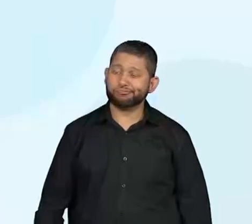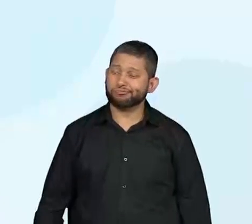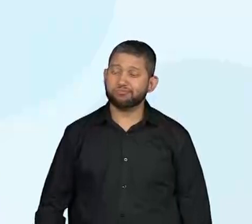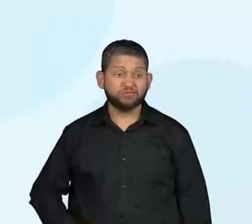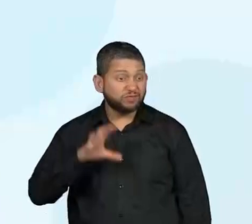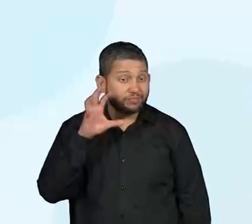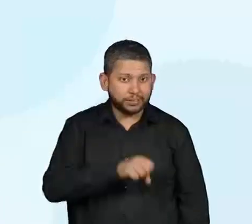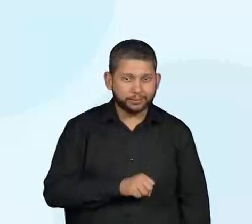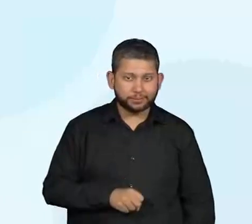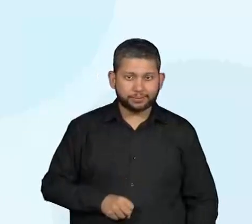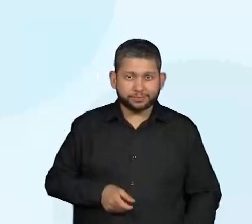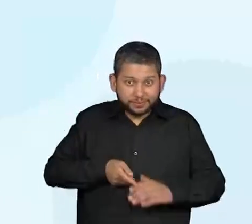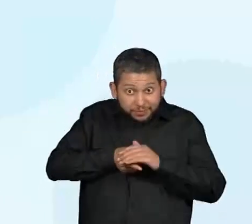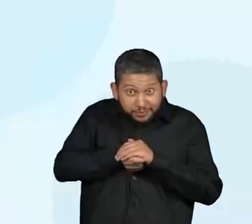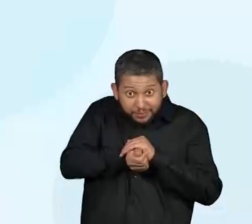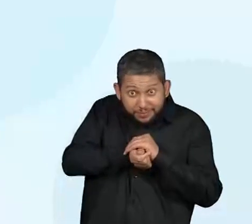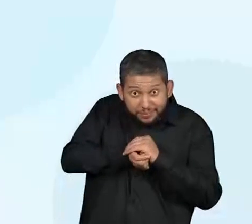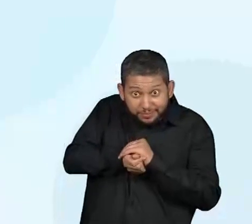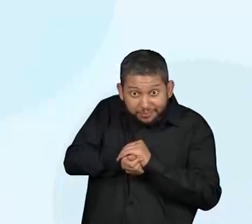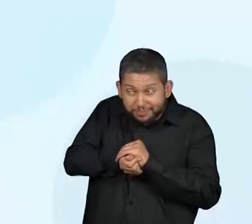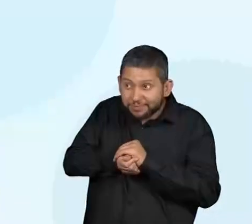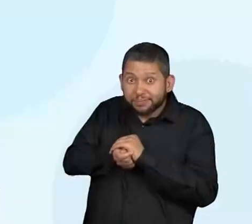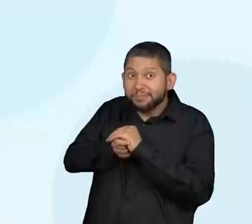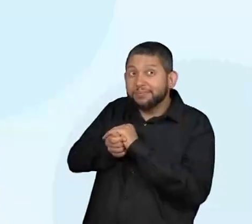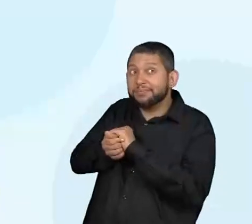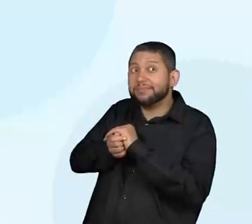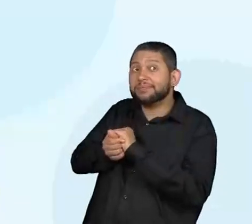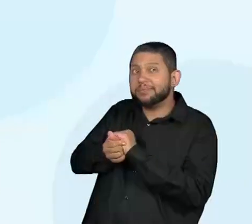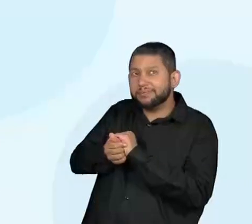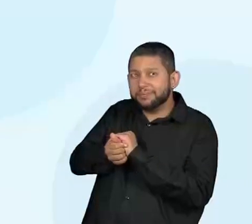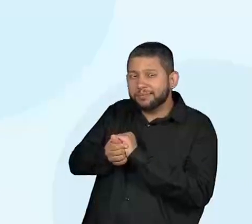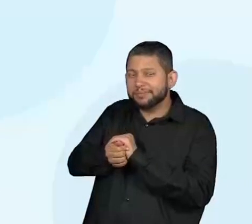Jabuti, por sua vez, mais uma vez ele aparece aqui.